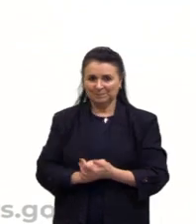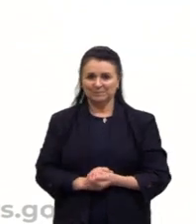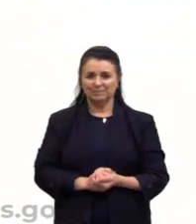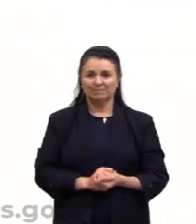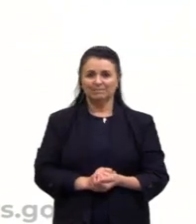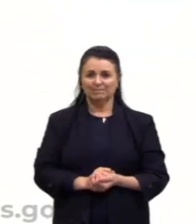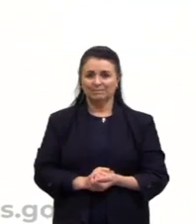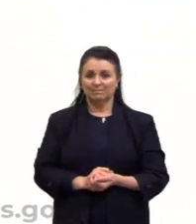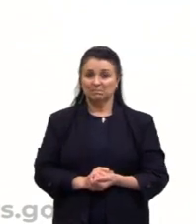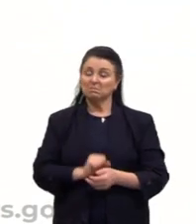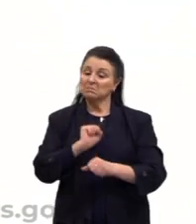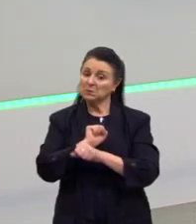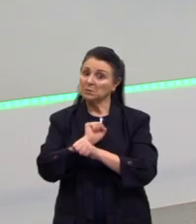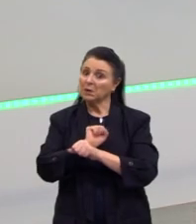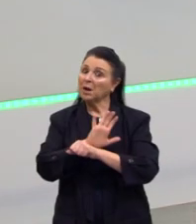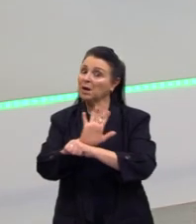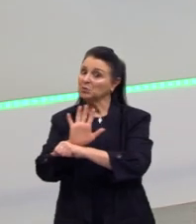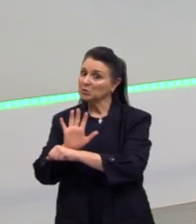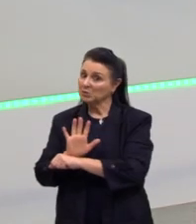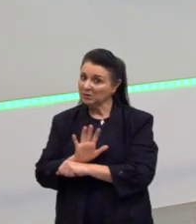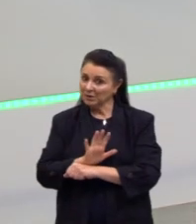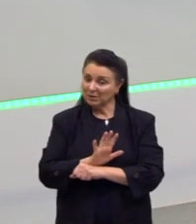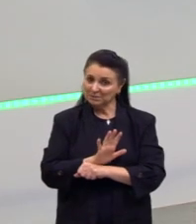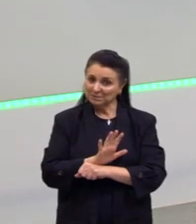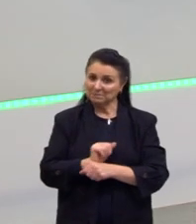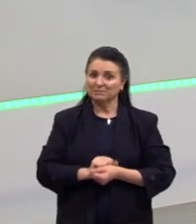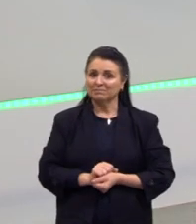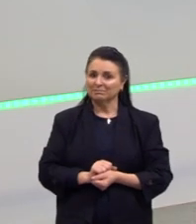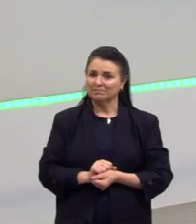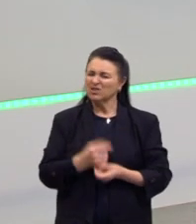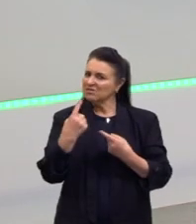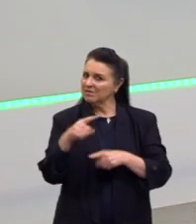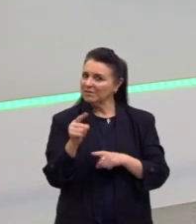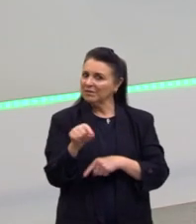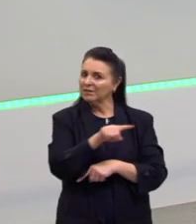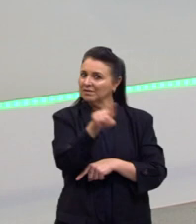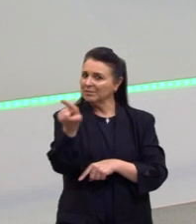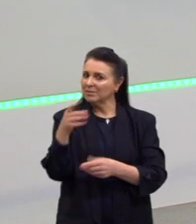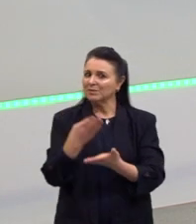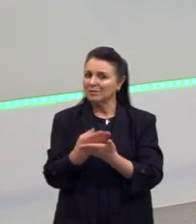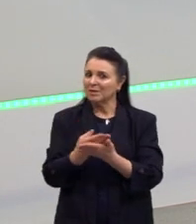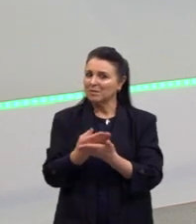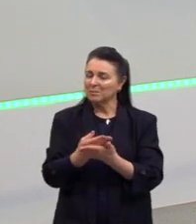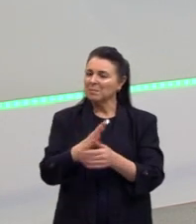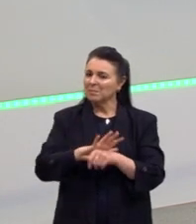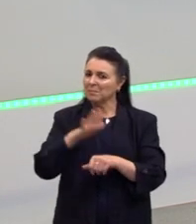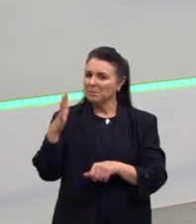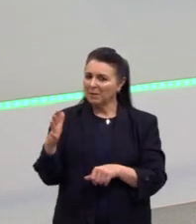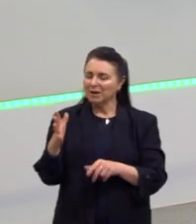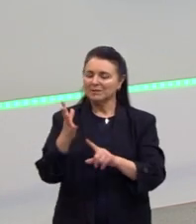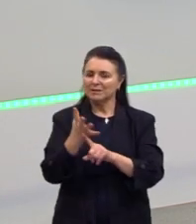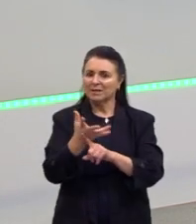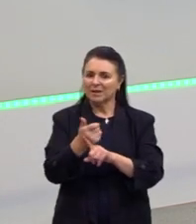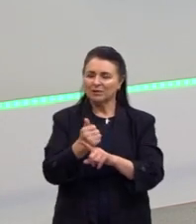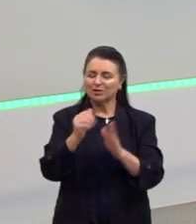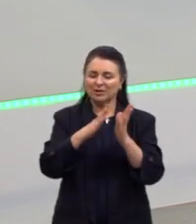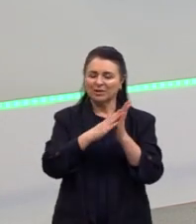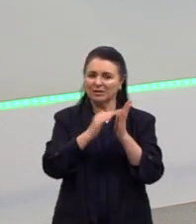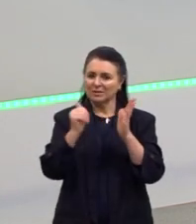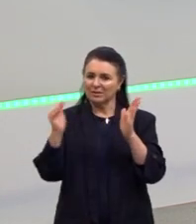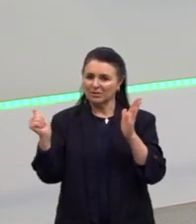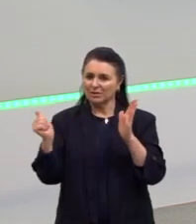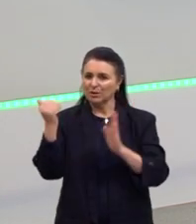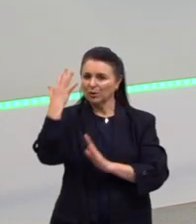Espero ter contribuído, ter te desafiado a estudar mais sobre essas questões da arte, da estética,